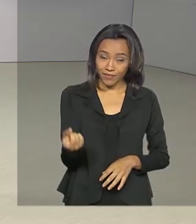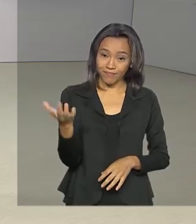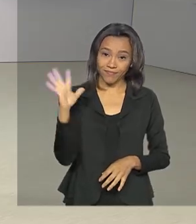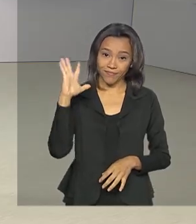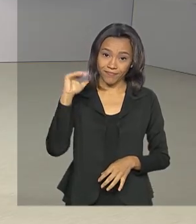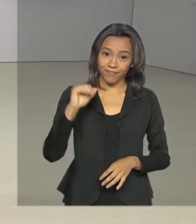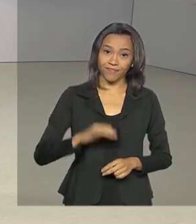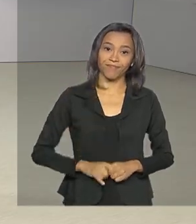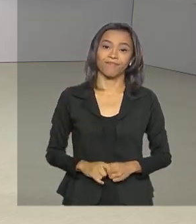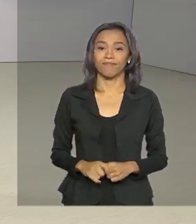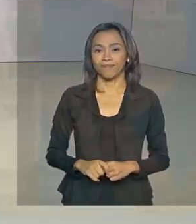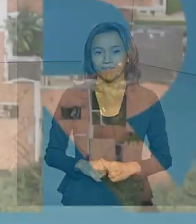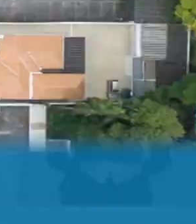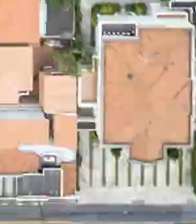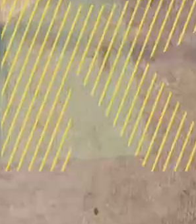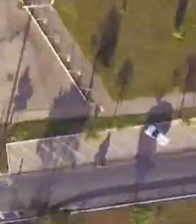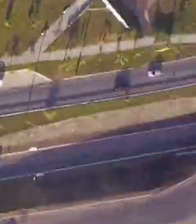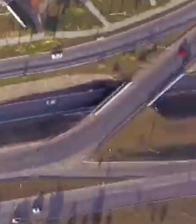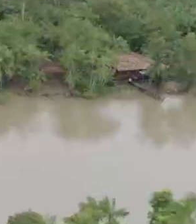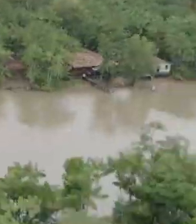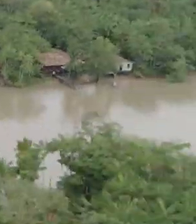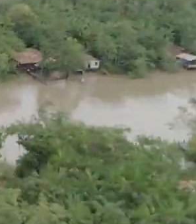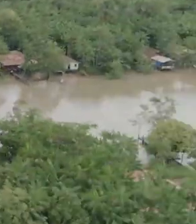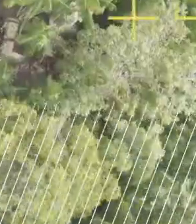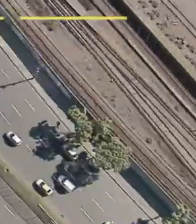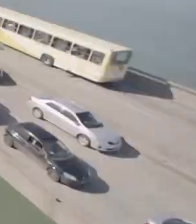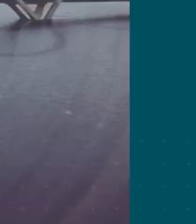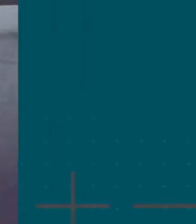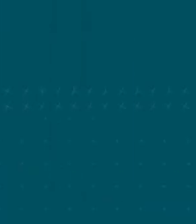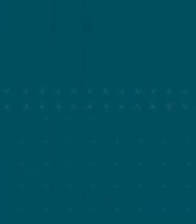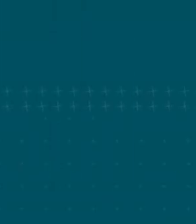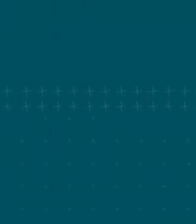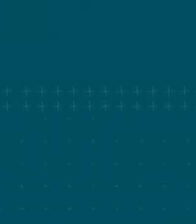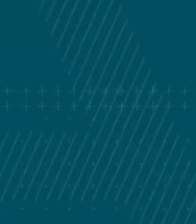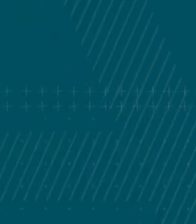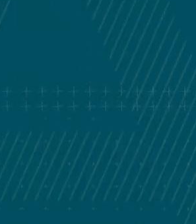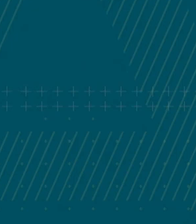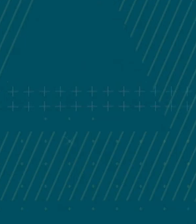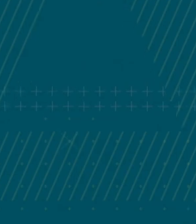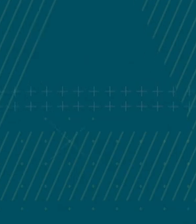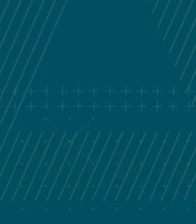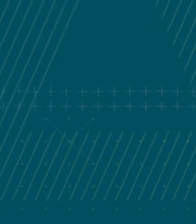edição. Até lá! Tchau, tchau.